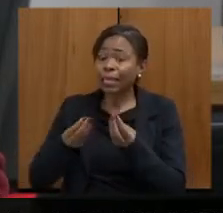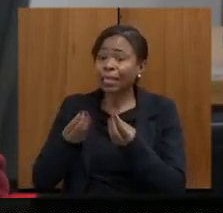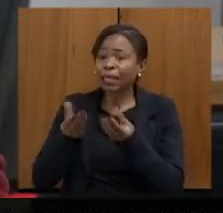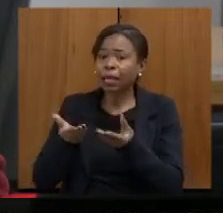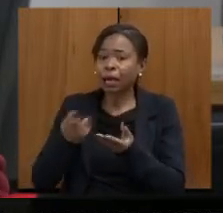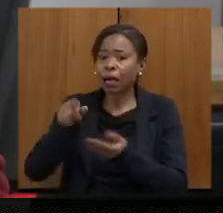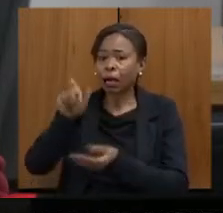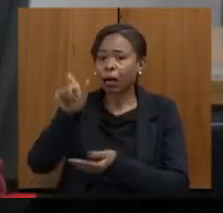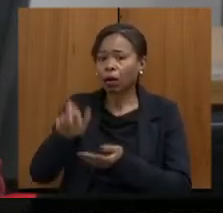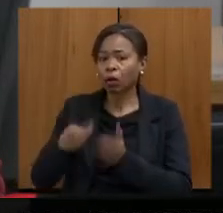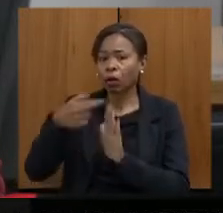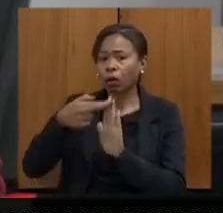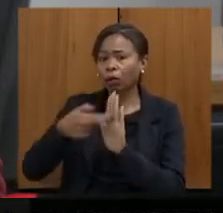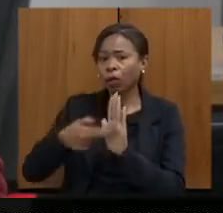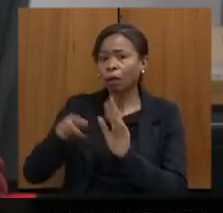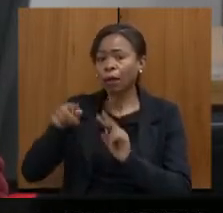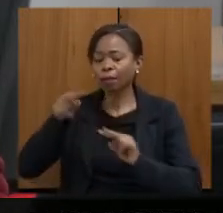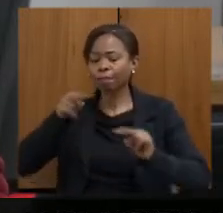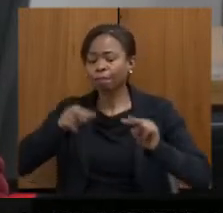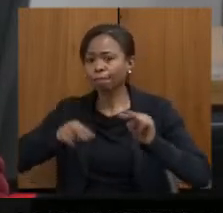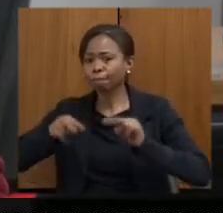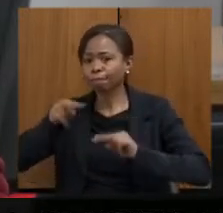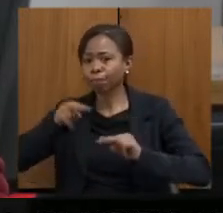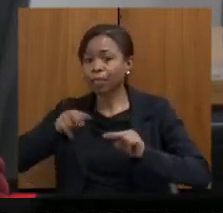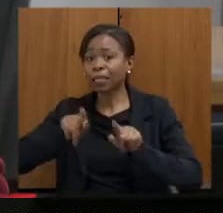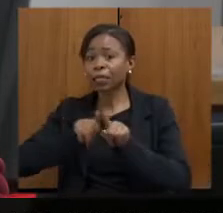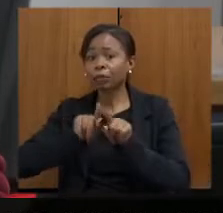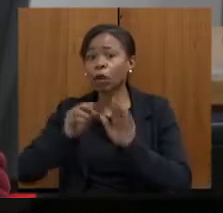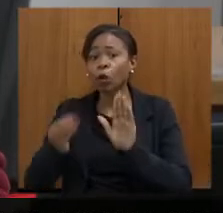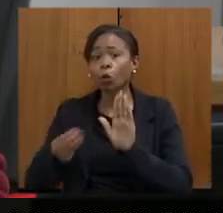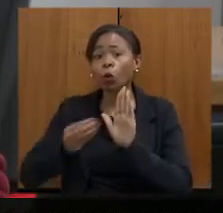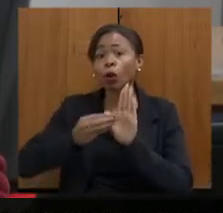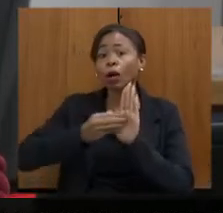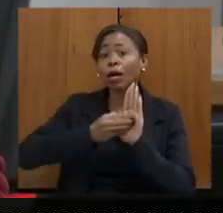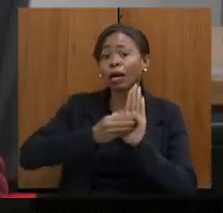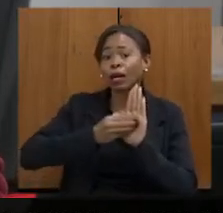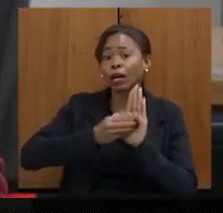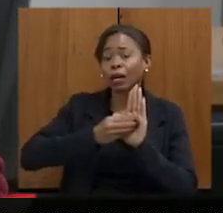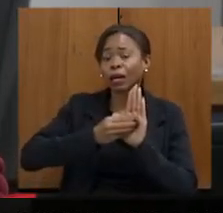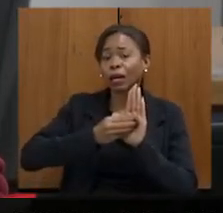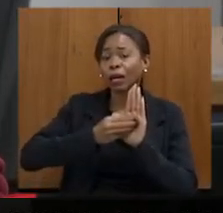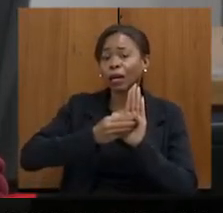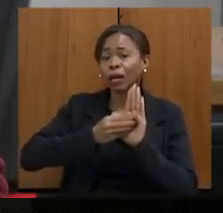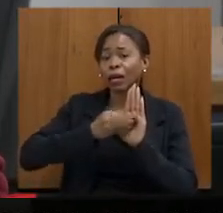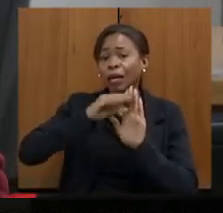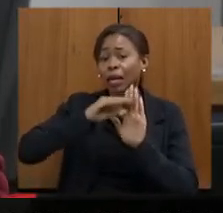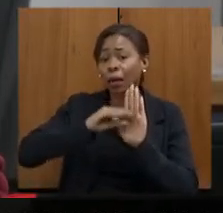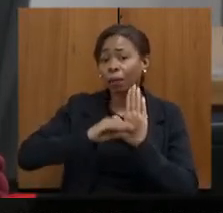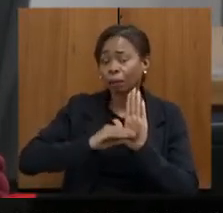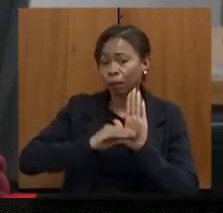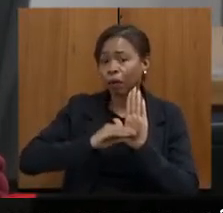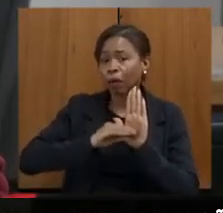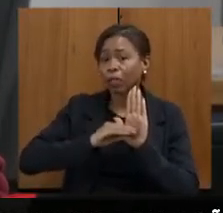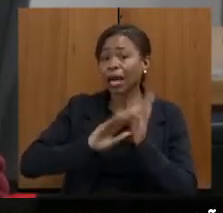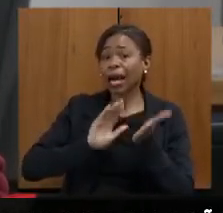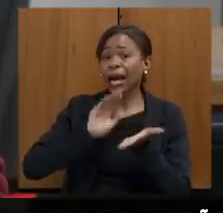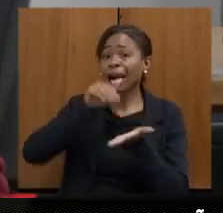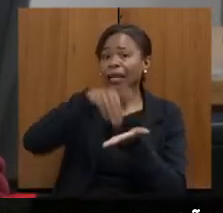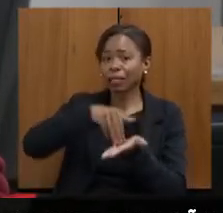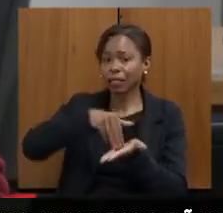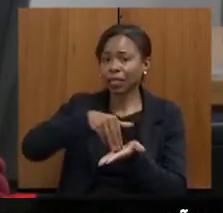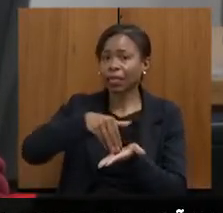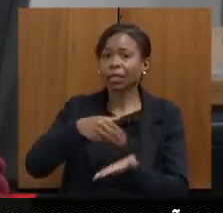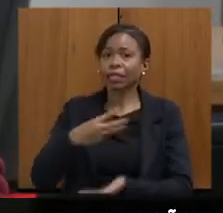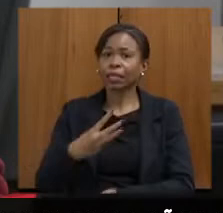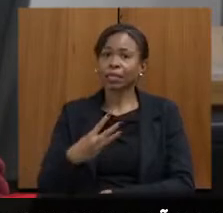para apreciação e inclusão na pauta do Conep, a ser realizada até o dia 30 de